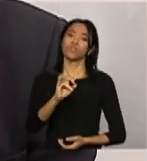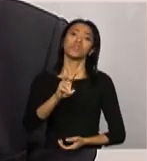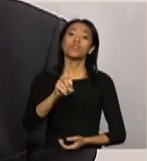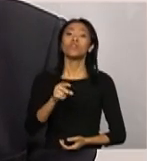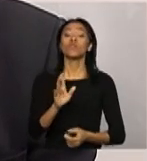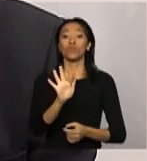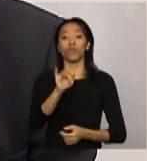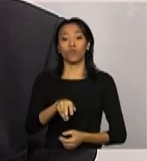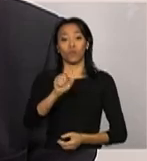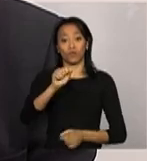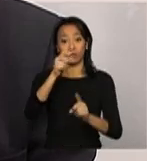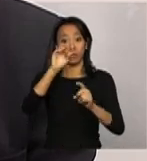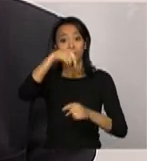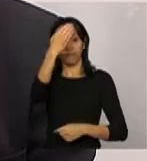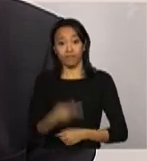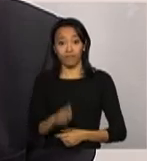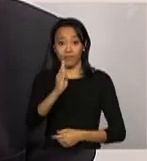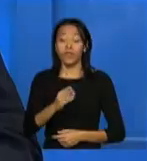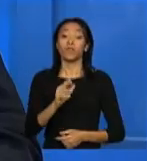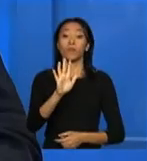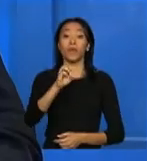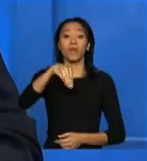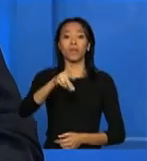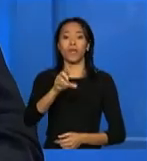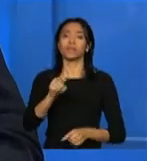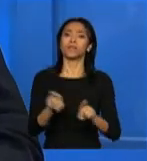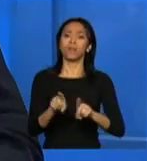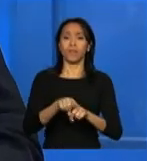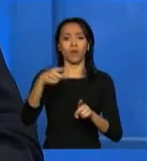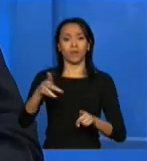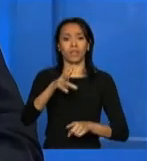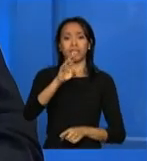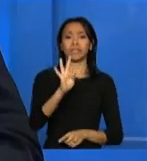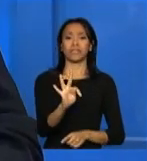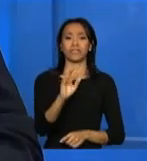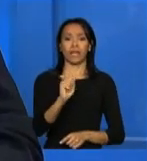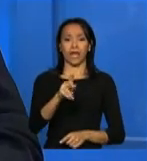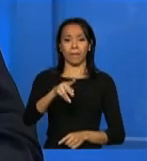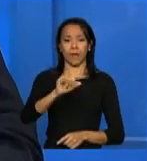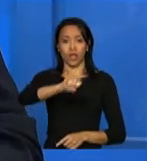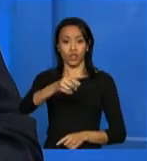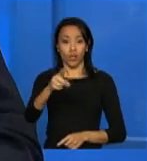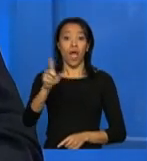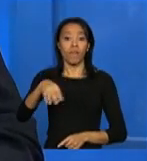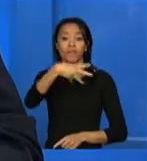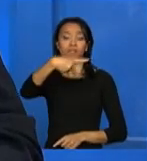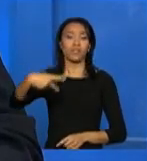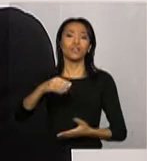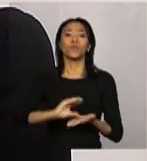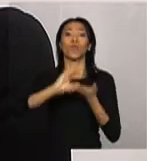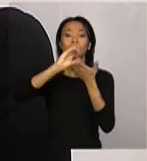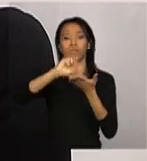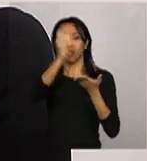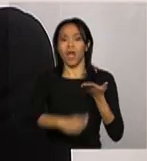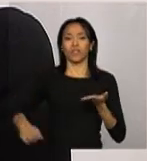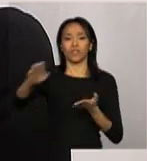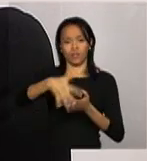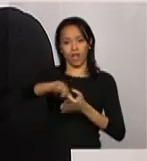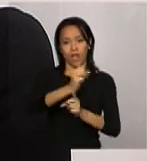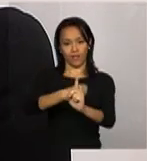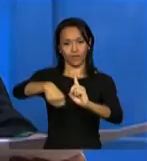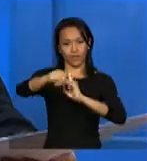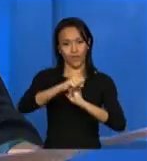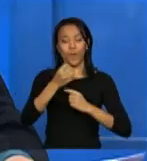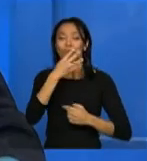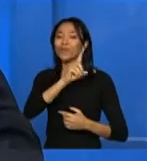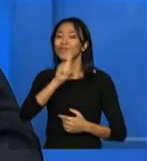Assistência Social do MDS, e Luziele Tapajós, presidente do Conselho Nacional da Assistência Social. Bom dia,